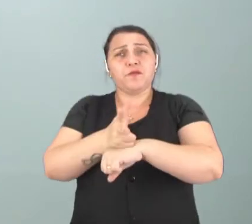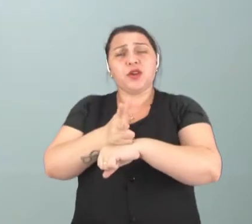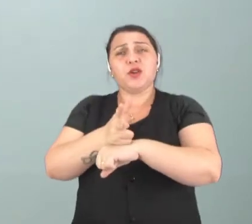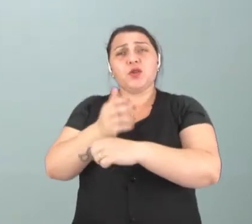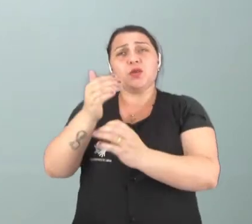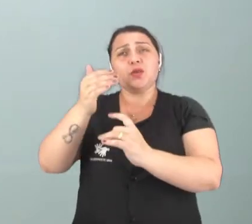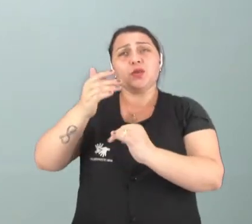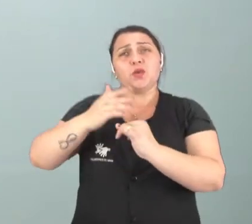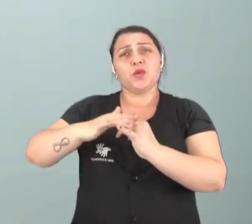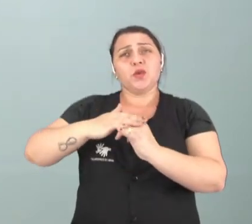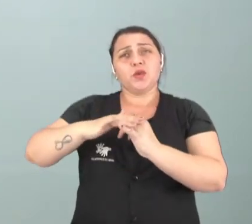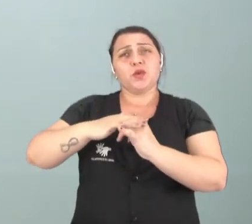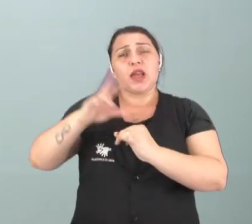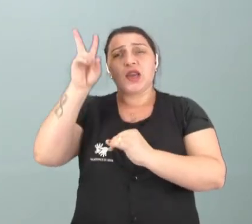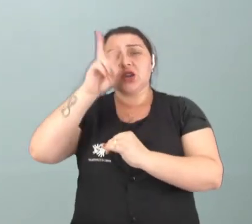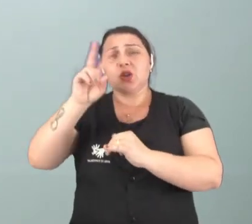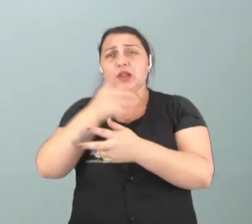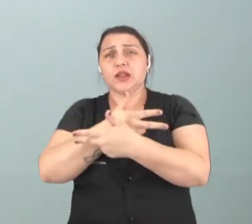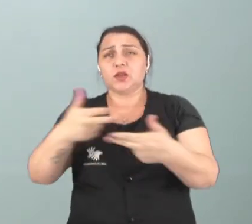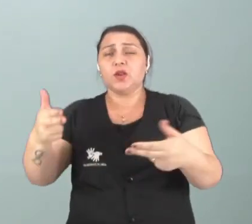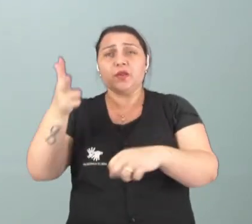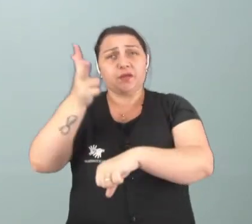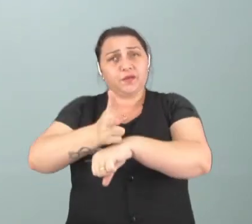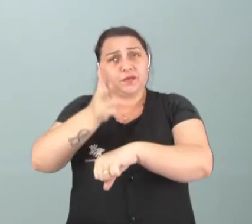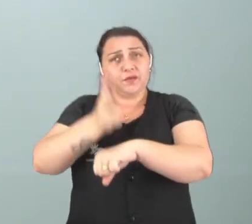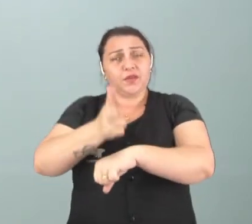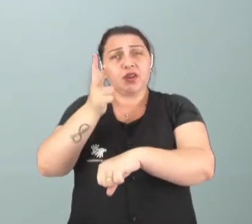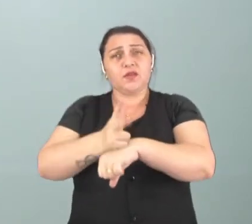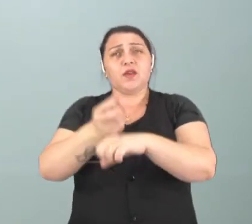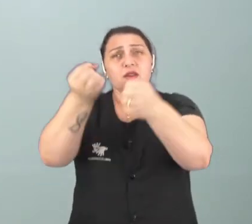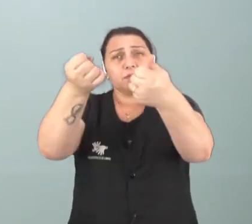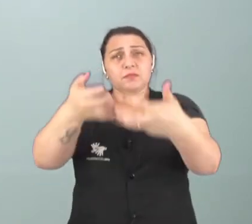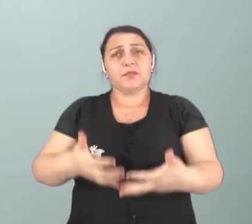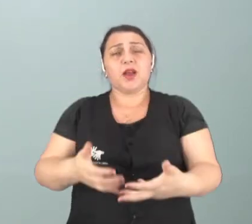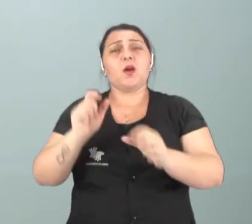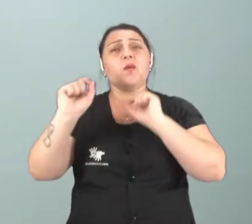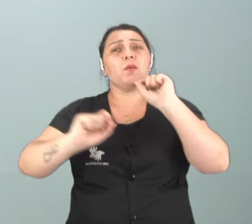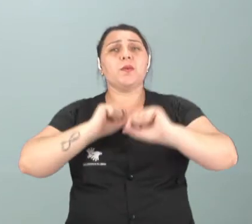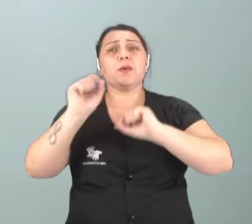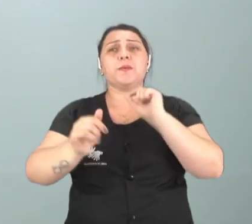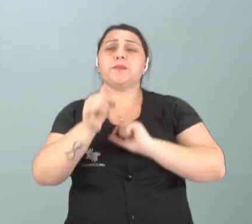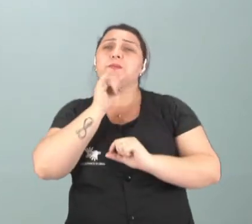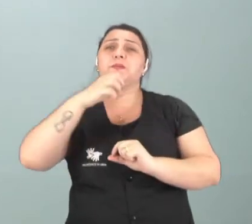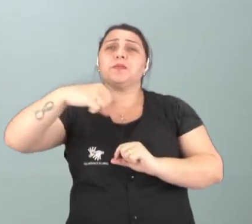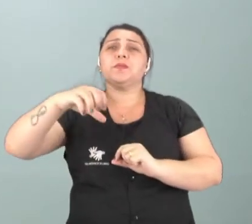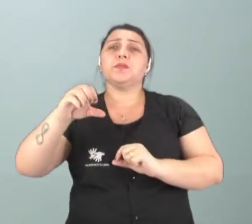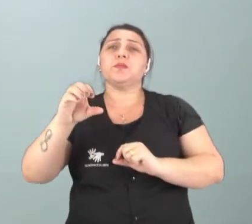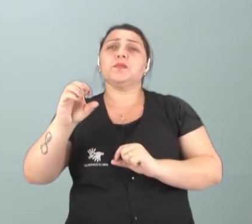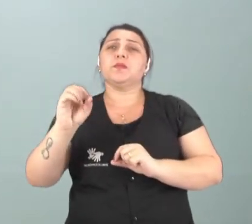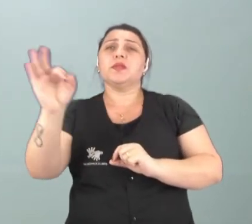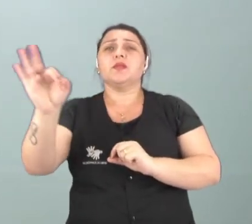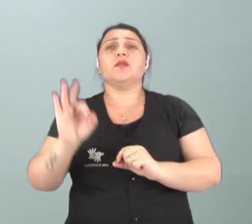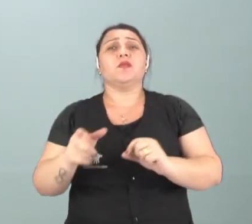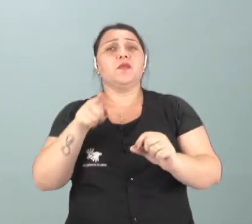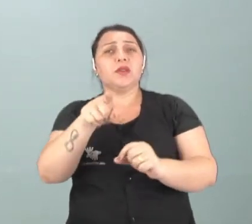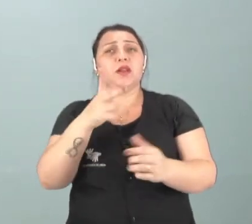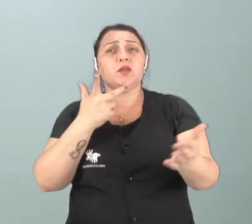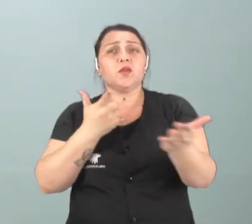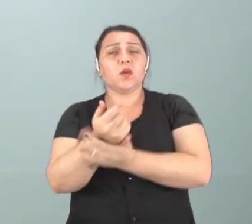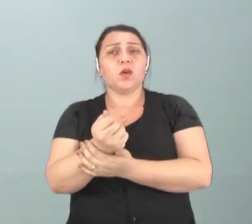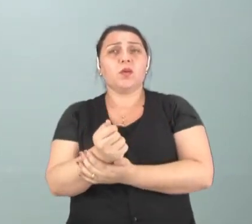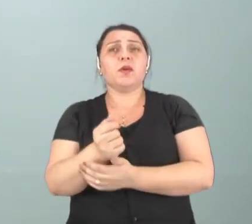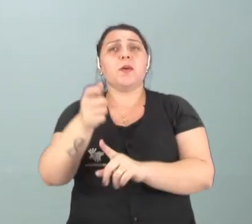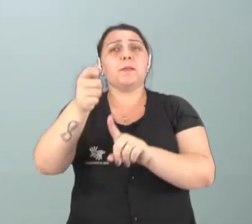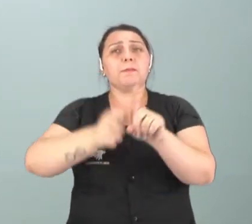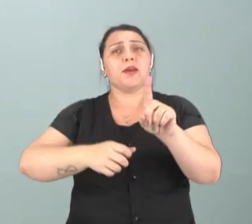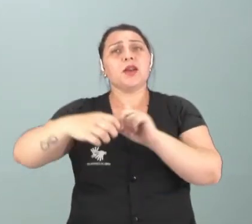YouTube que fala a história das coisas. Nesse vídeo ele vai abordar aqui, por exemplo, 90% do que você compra em